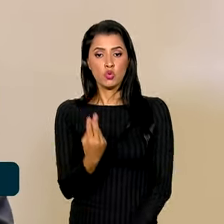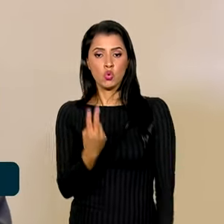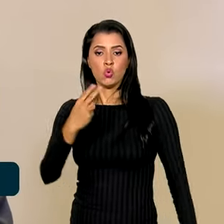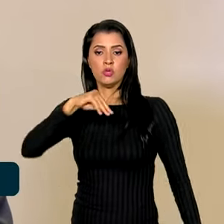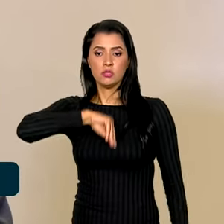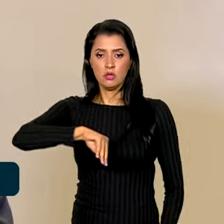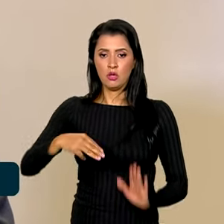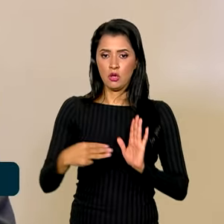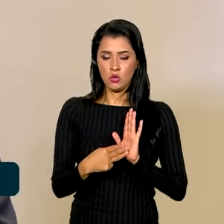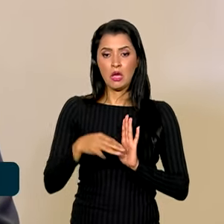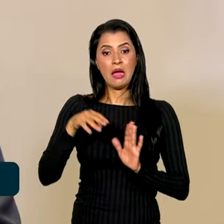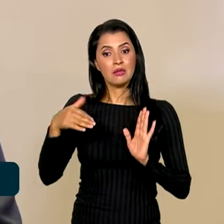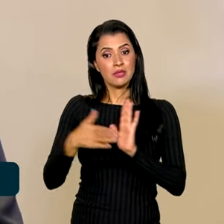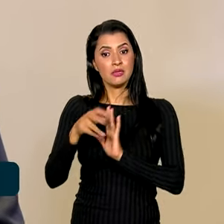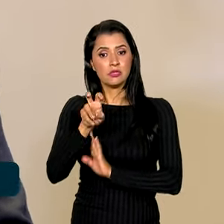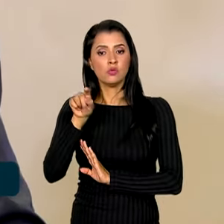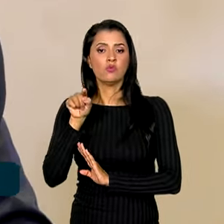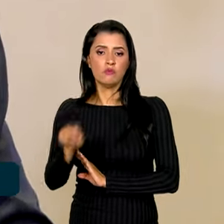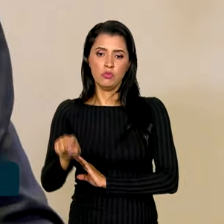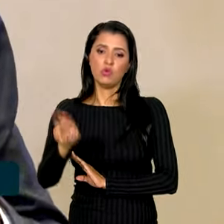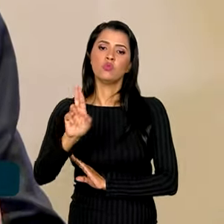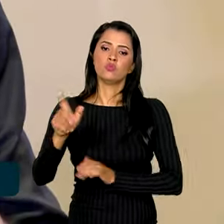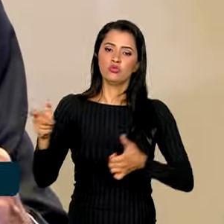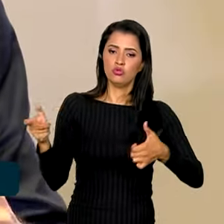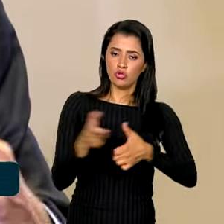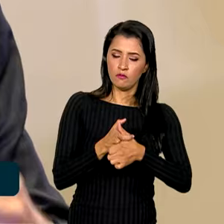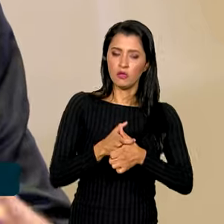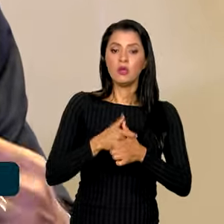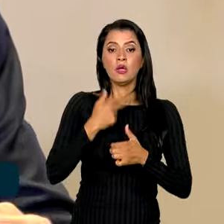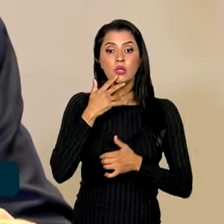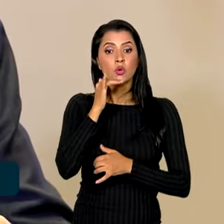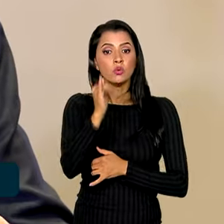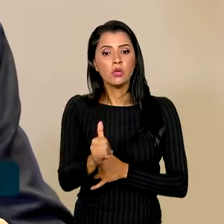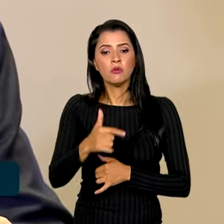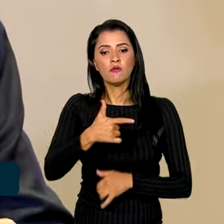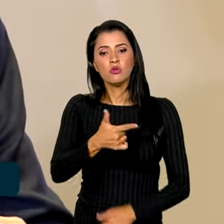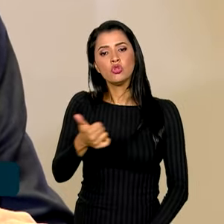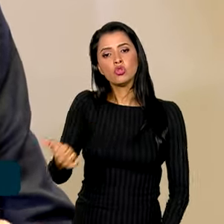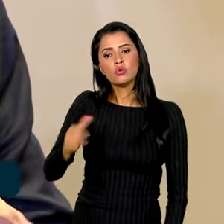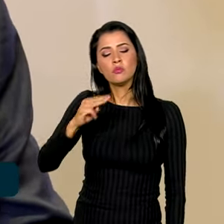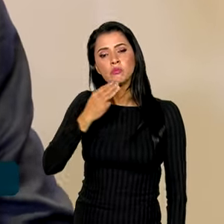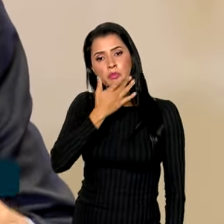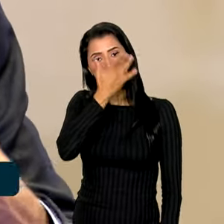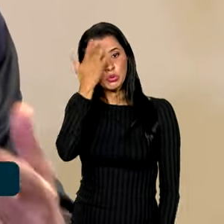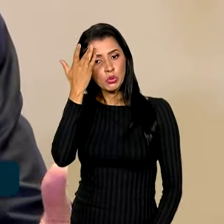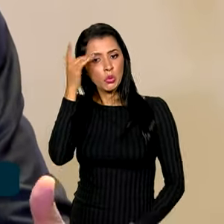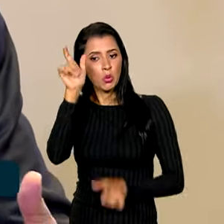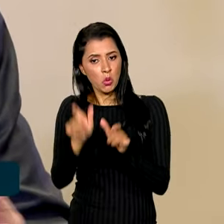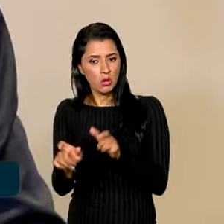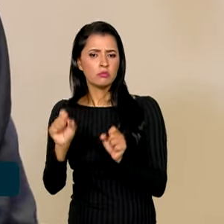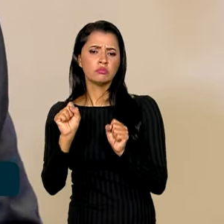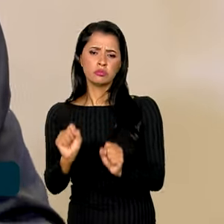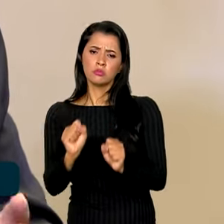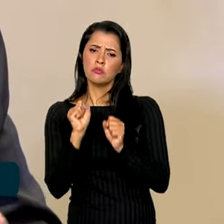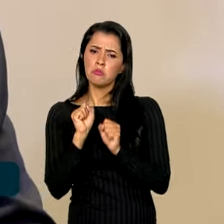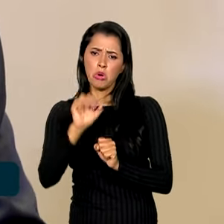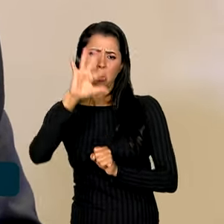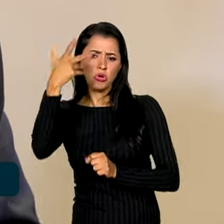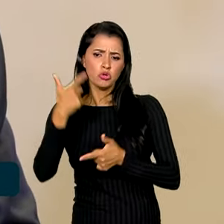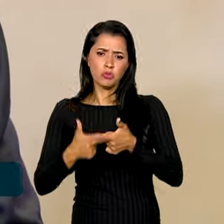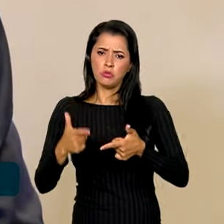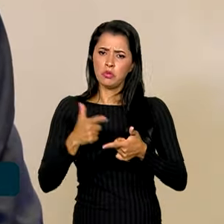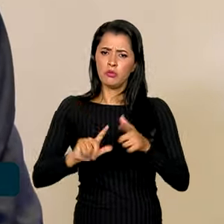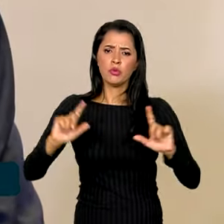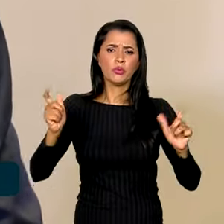até 5 mil de dívida. Então nós estamos falando de 21 milhões de pessoas que podem resolver o seu